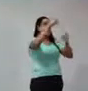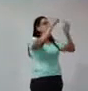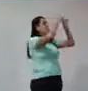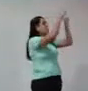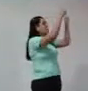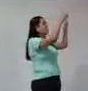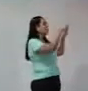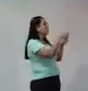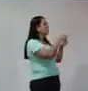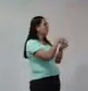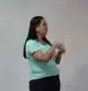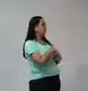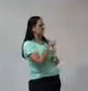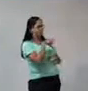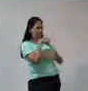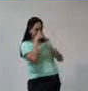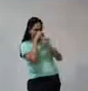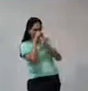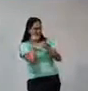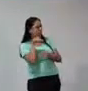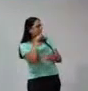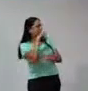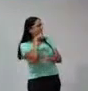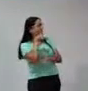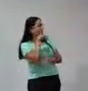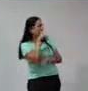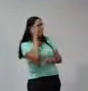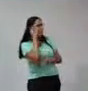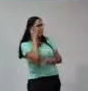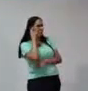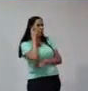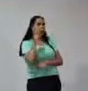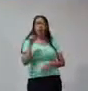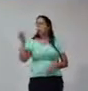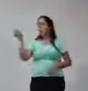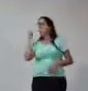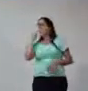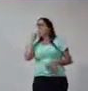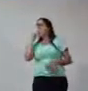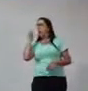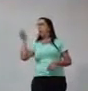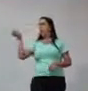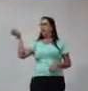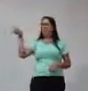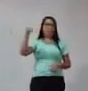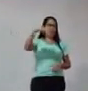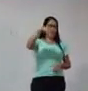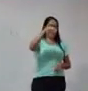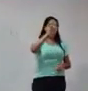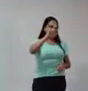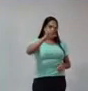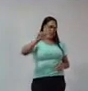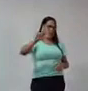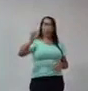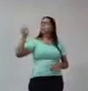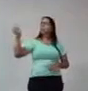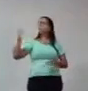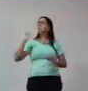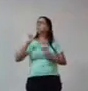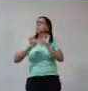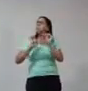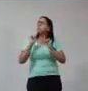científicas. Mas a Melanie, que eu quero salientar para vocês, ela tem